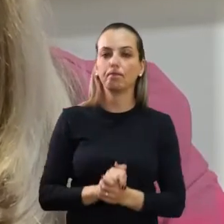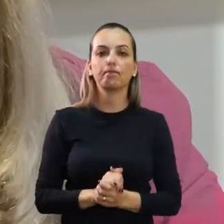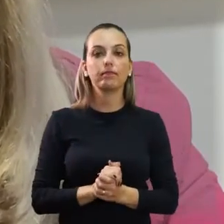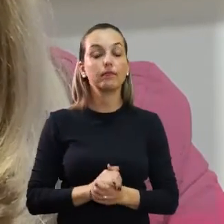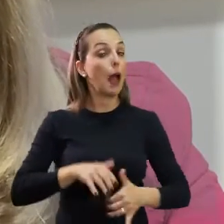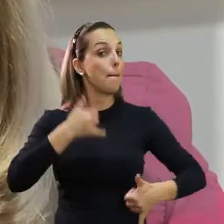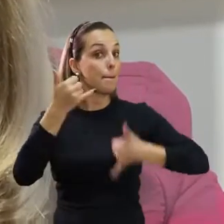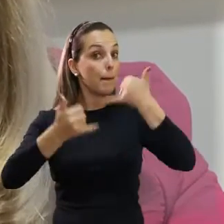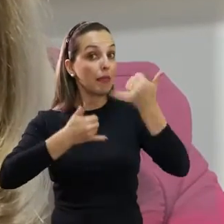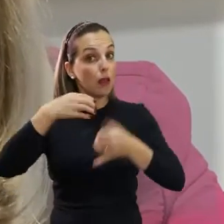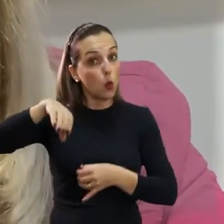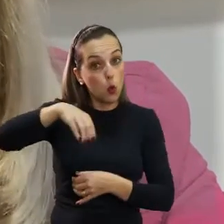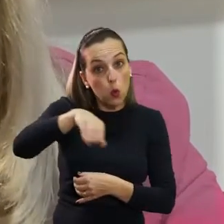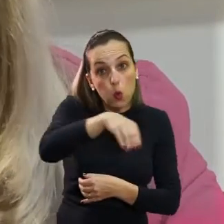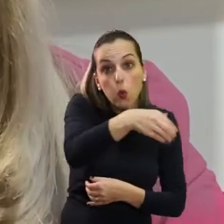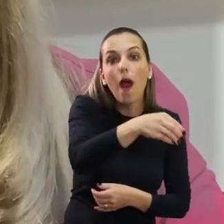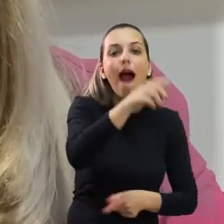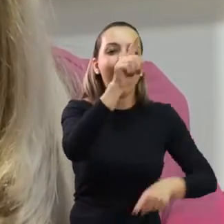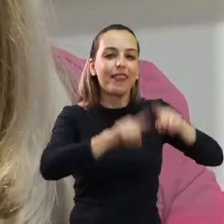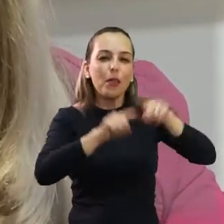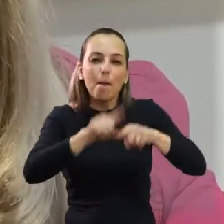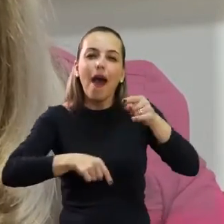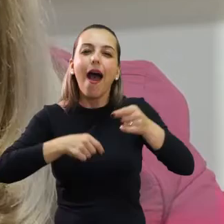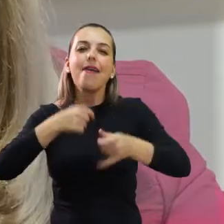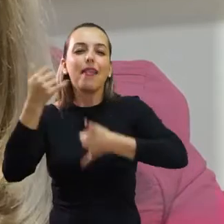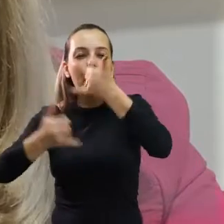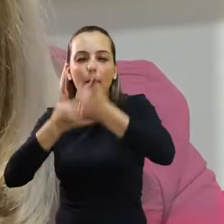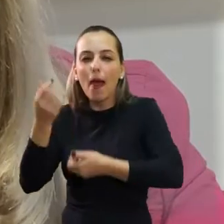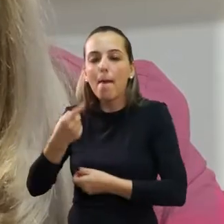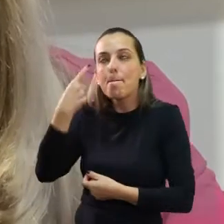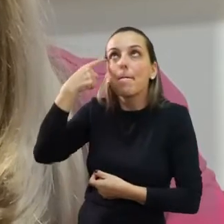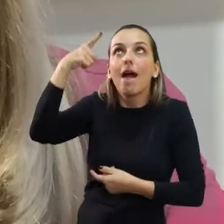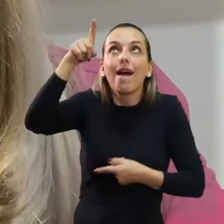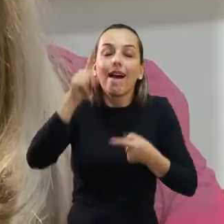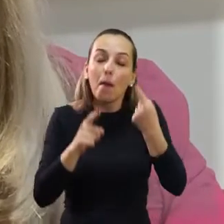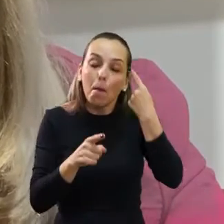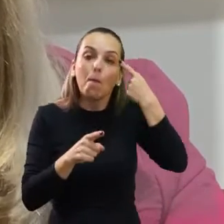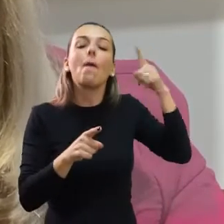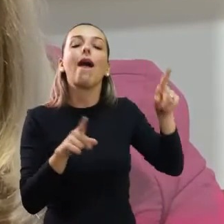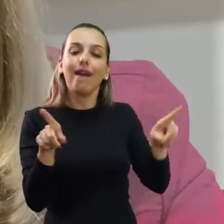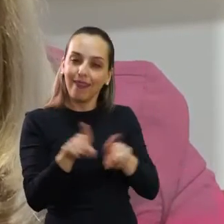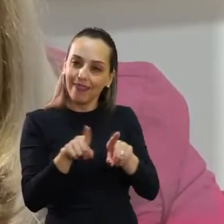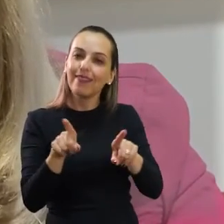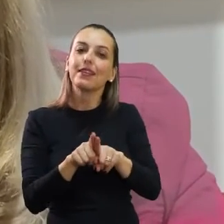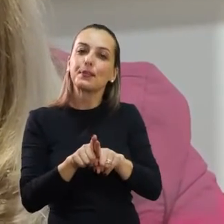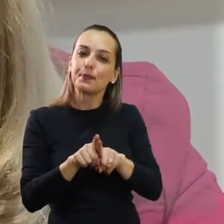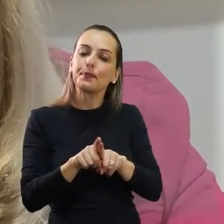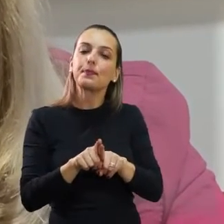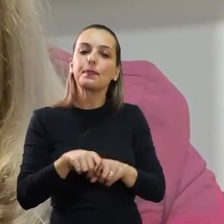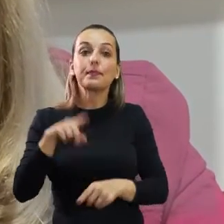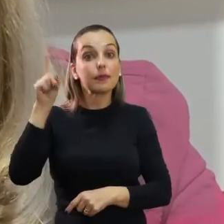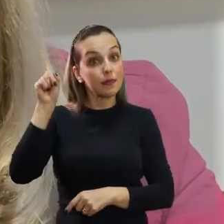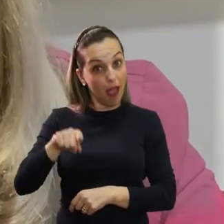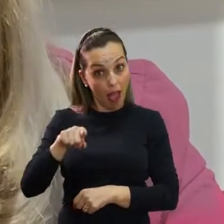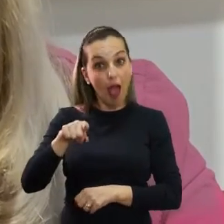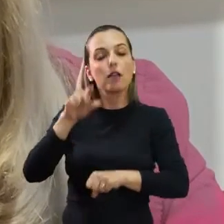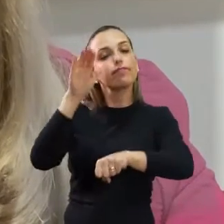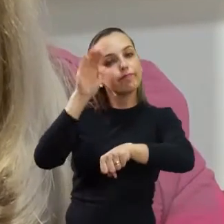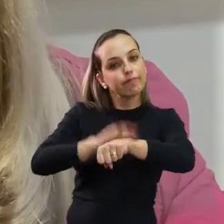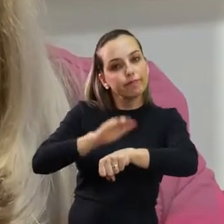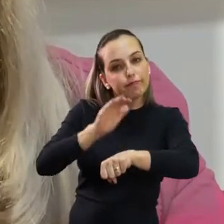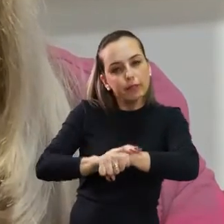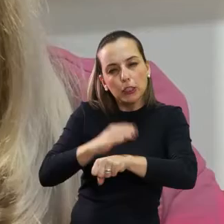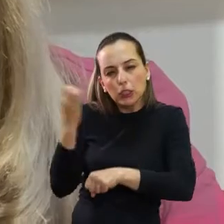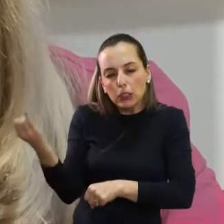os brinquedos de preferência dela e com outros que possam ser inventados. Nesses momentos que eu